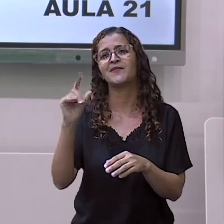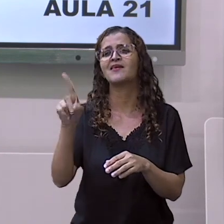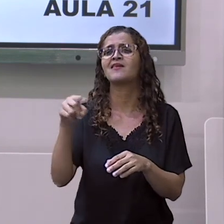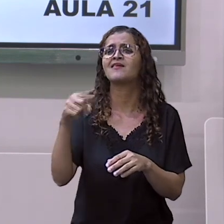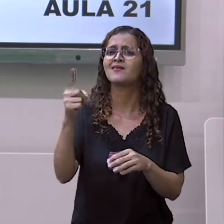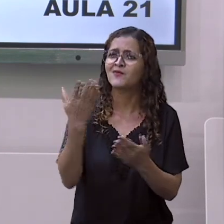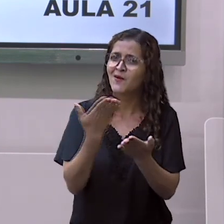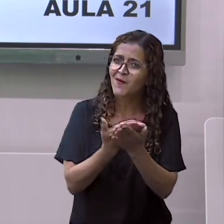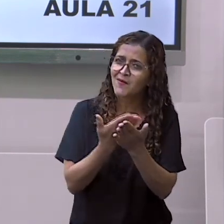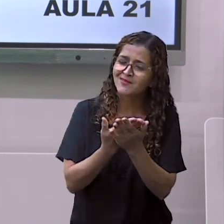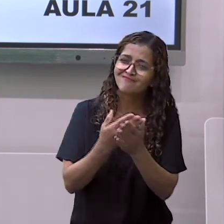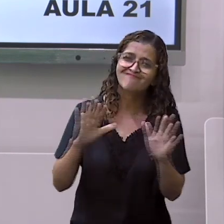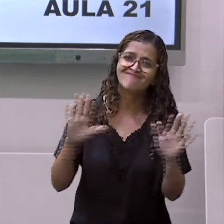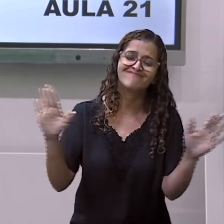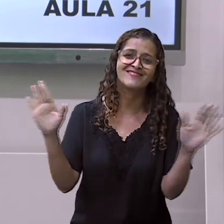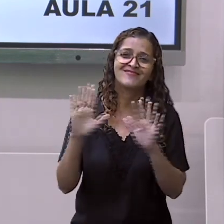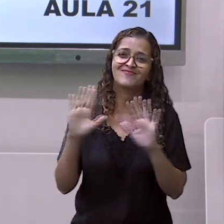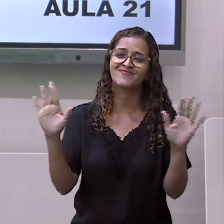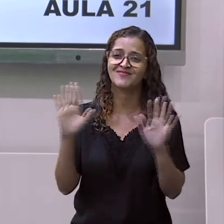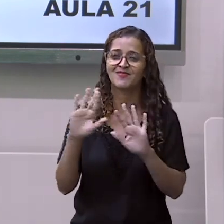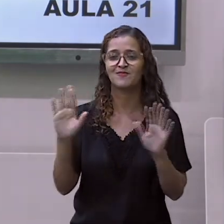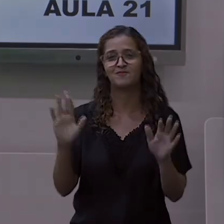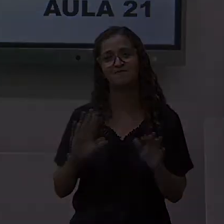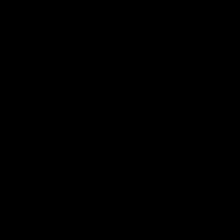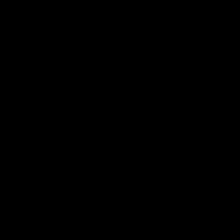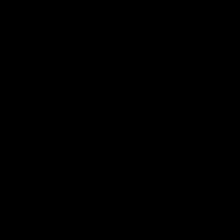rapidinho. Tchau! Até a próxima! Tchau! Tchau!